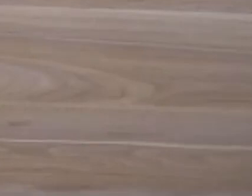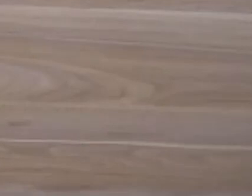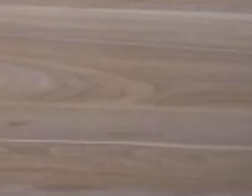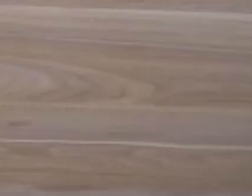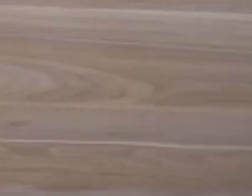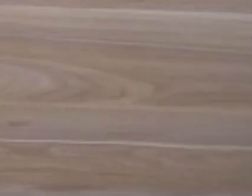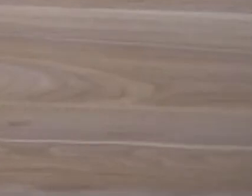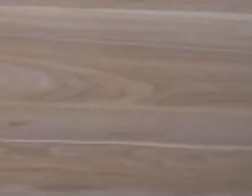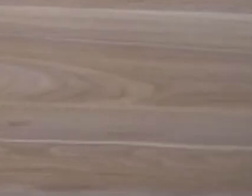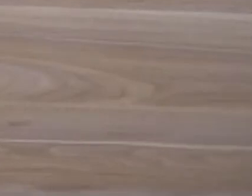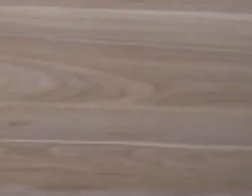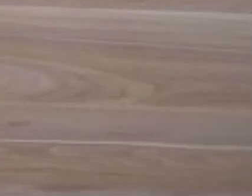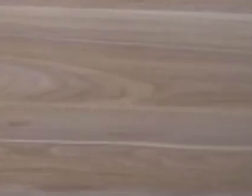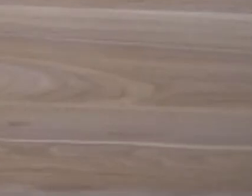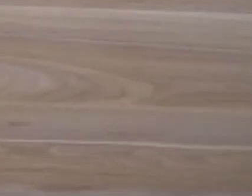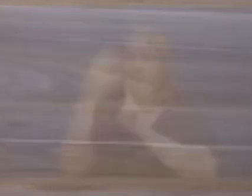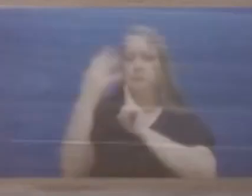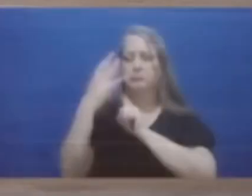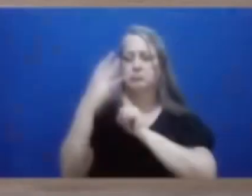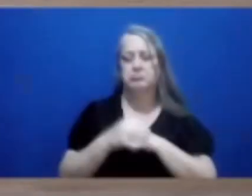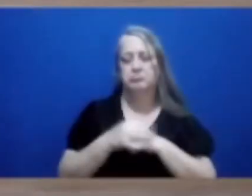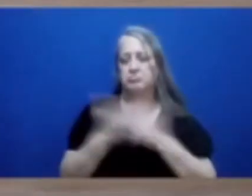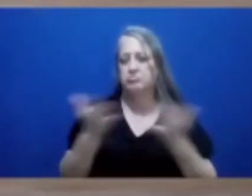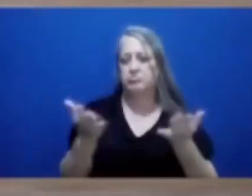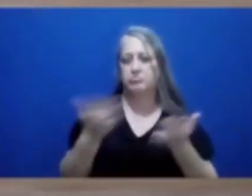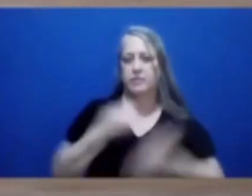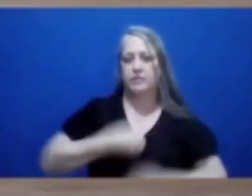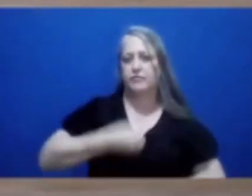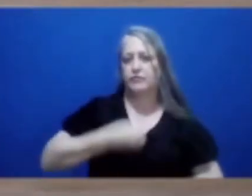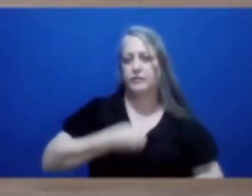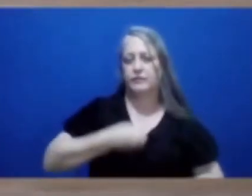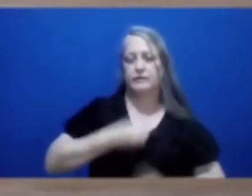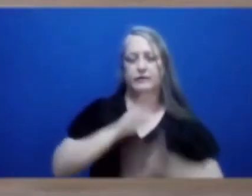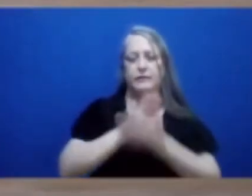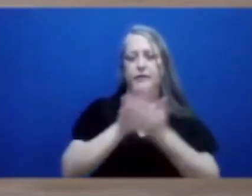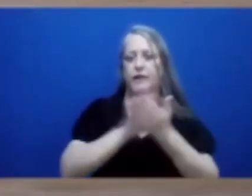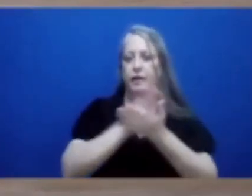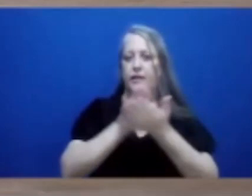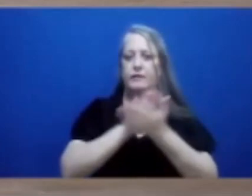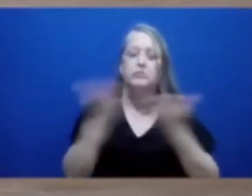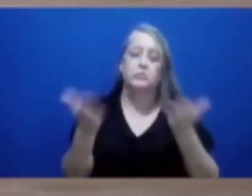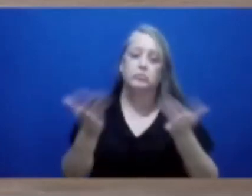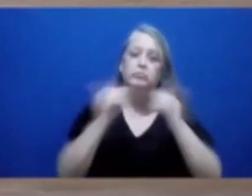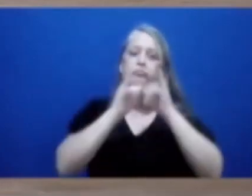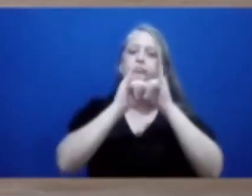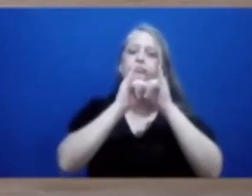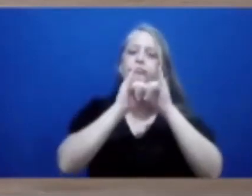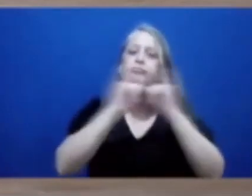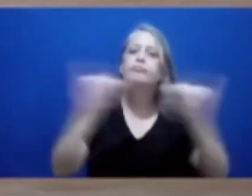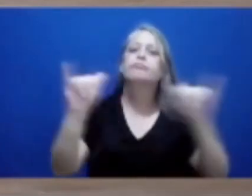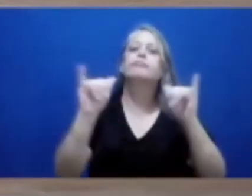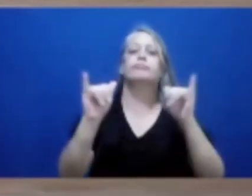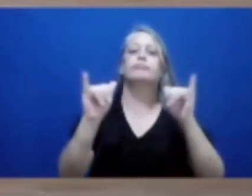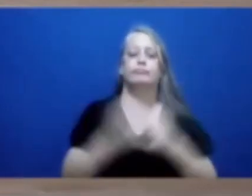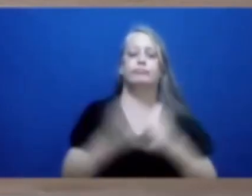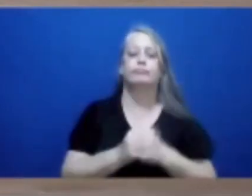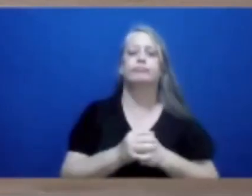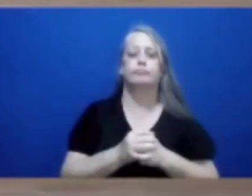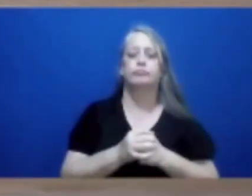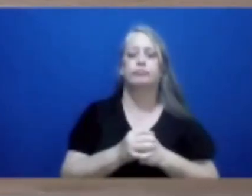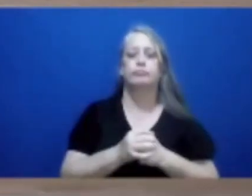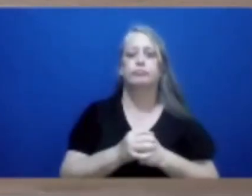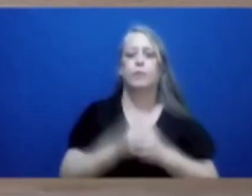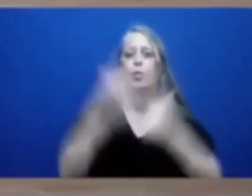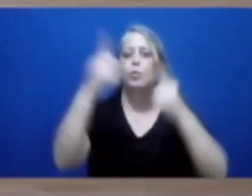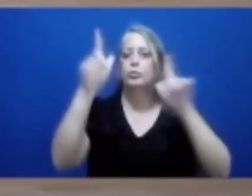na minha vida. Eu acrescentar o termo todes no sentido de incluir mais pessoas também